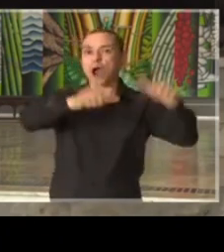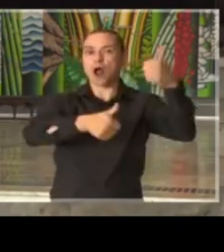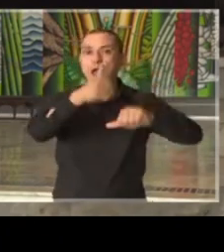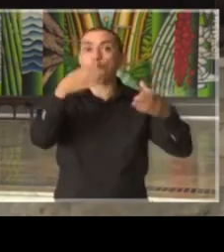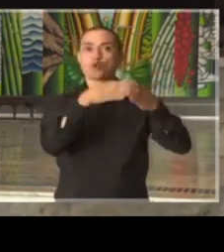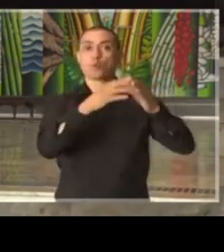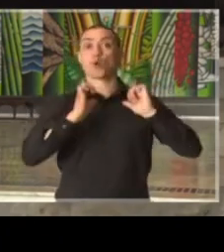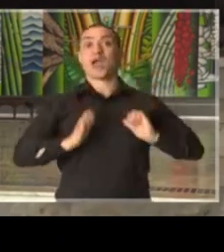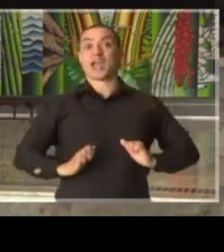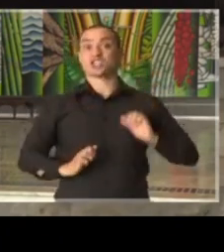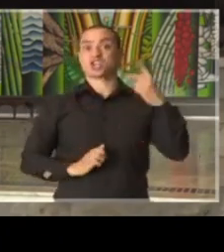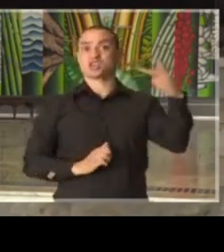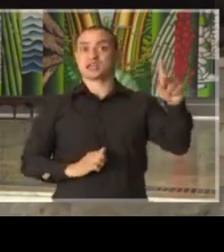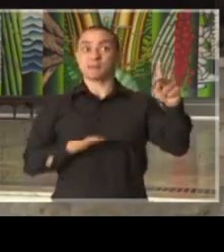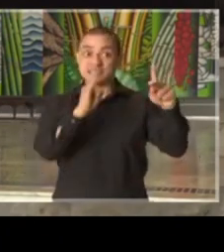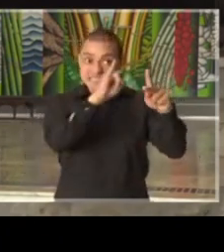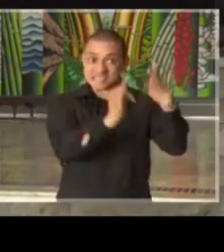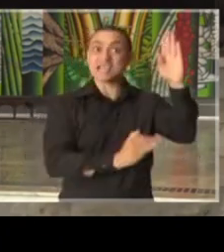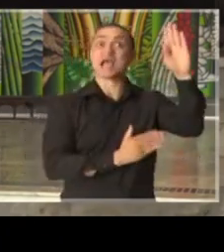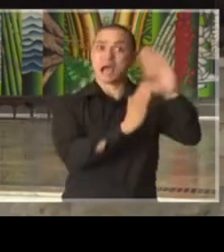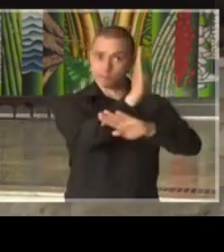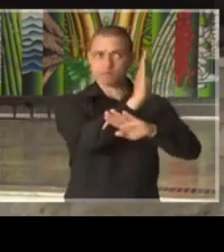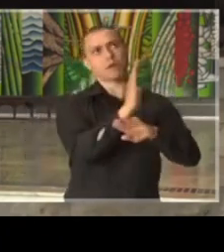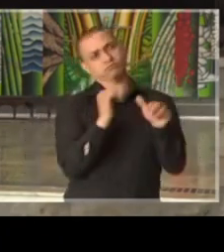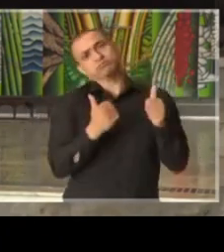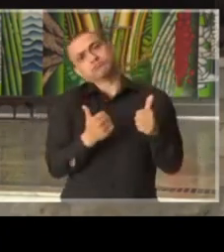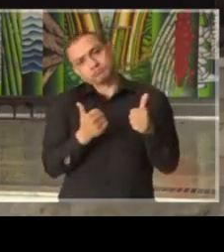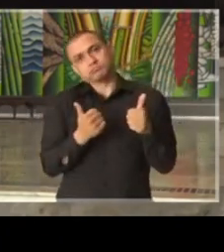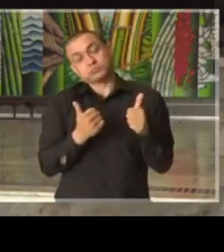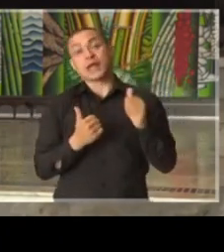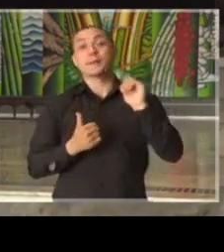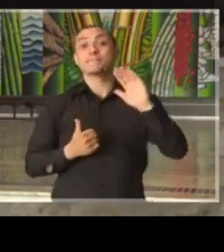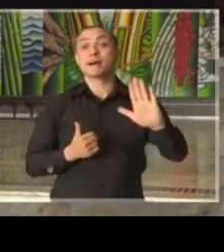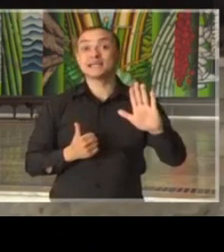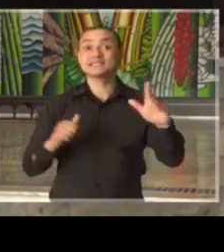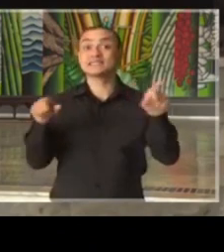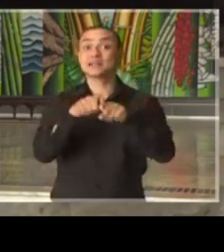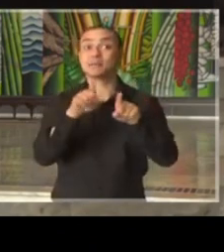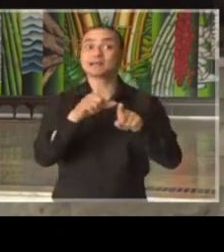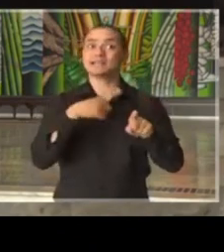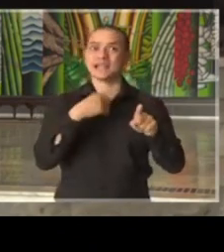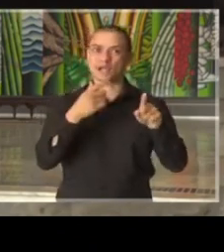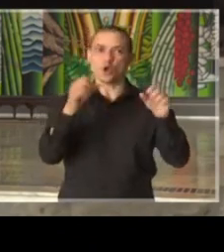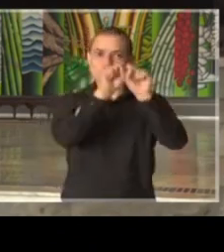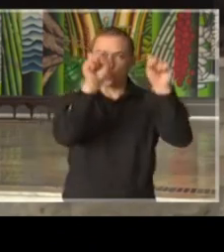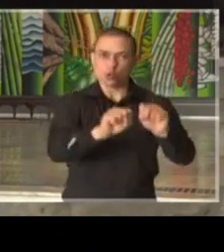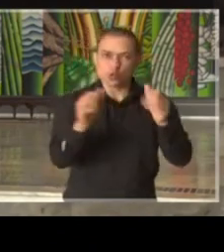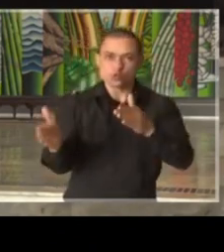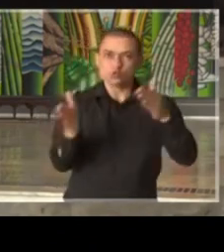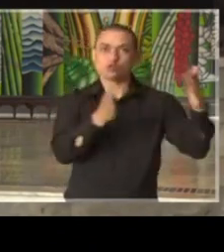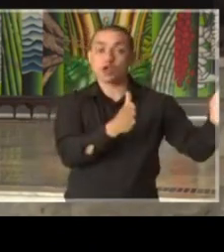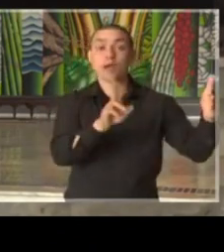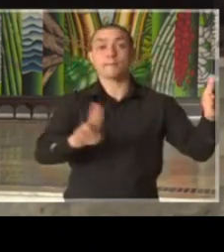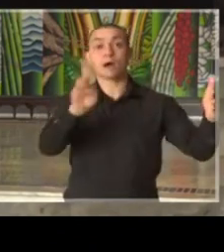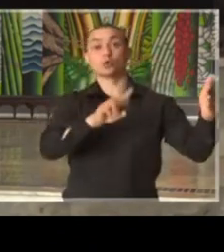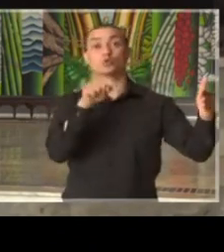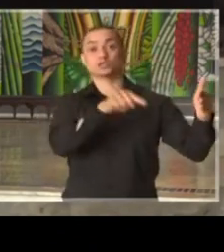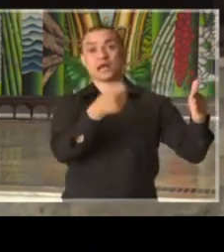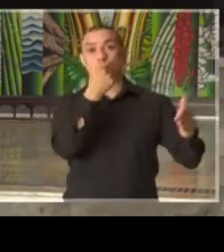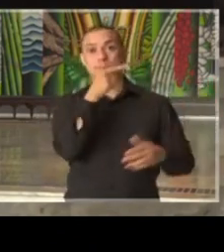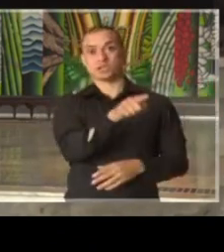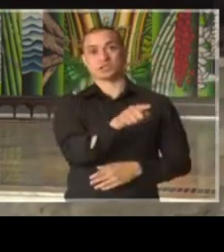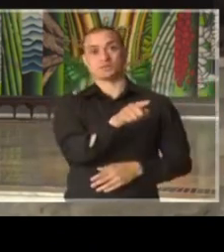ética e aprovados pela Conep, tudo bem, mas também há uma sistematização para o uso dos